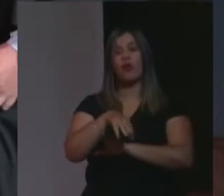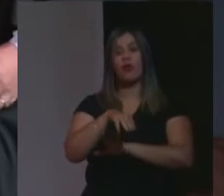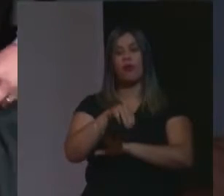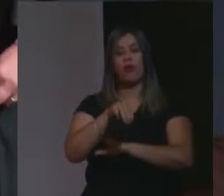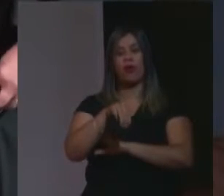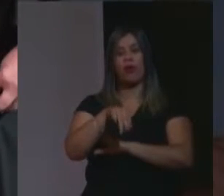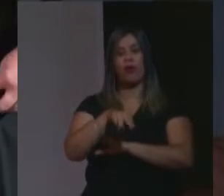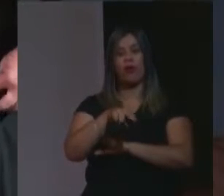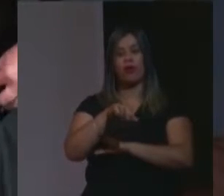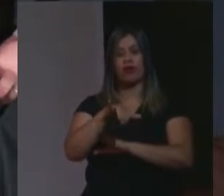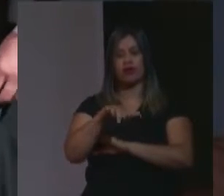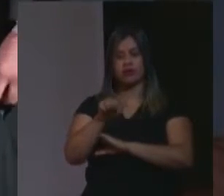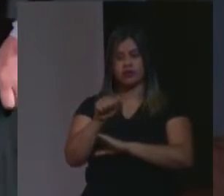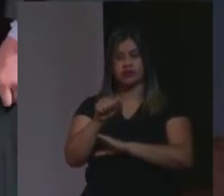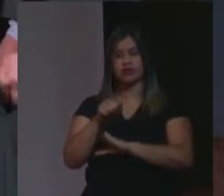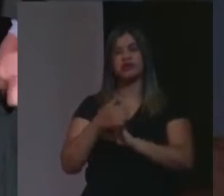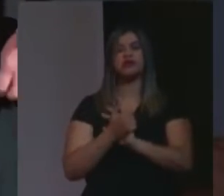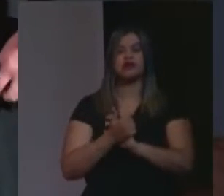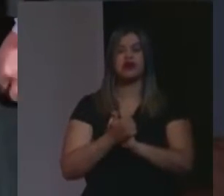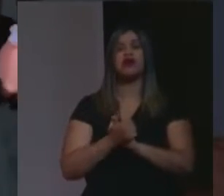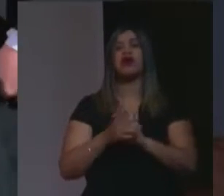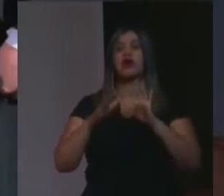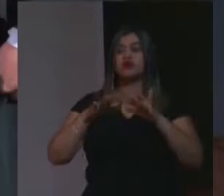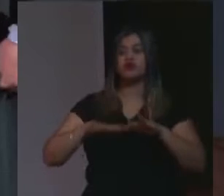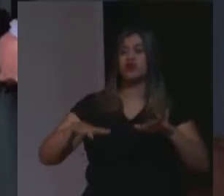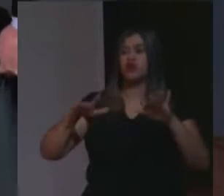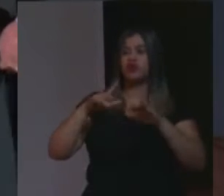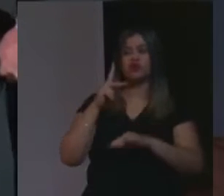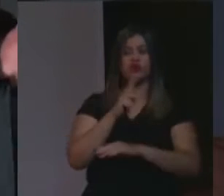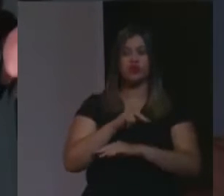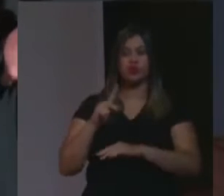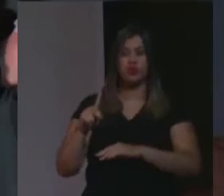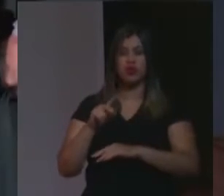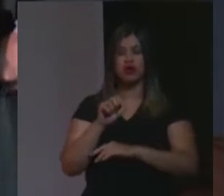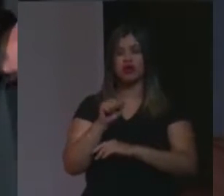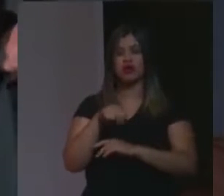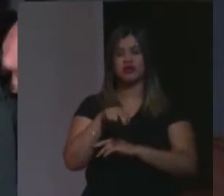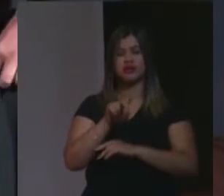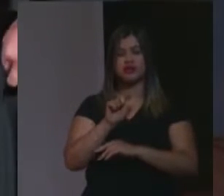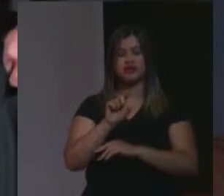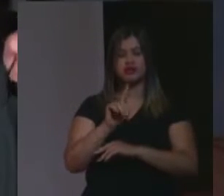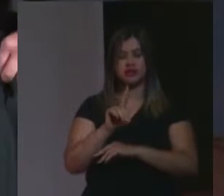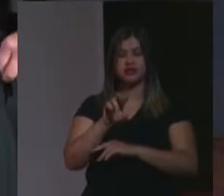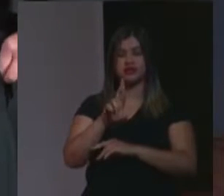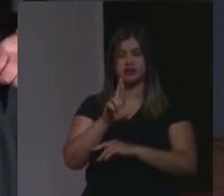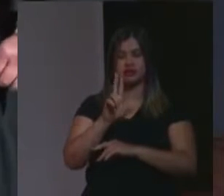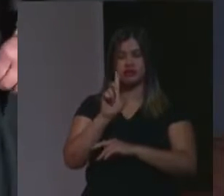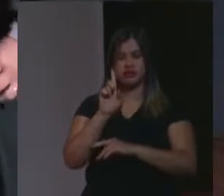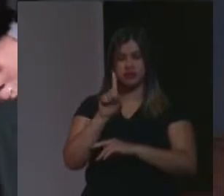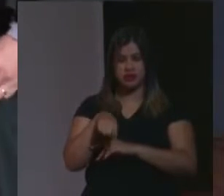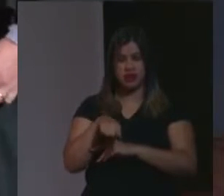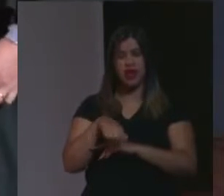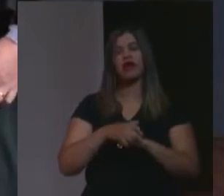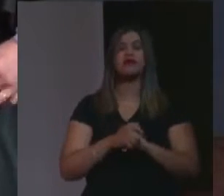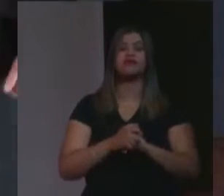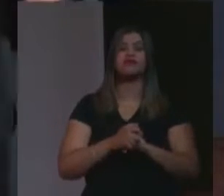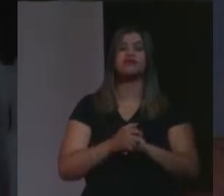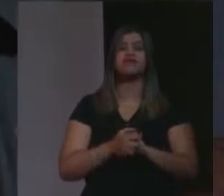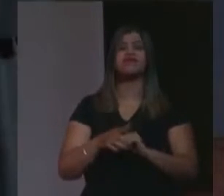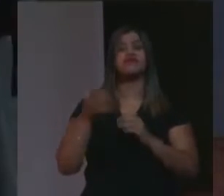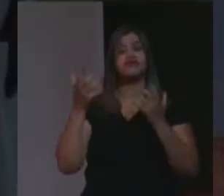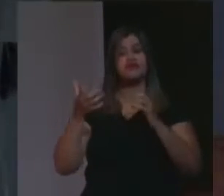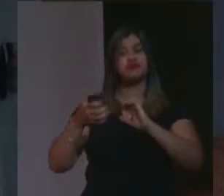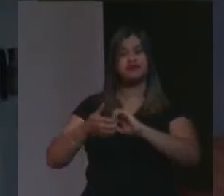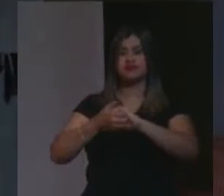ao coletivo de professores, André Russo. Quero aqui cumprimentar